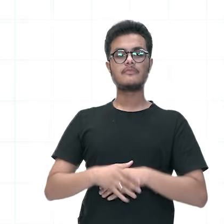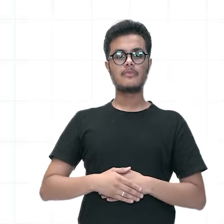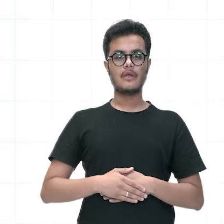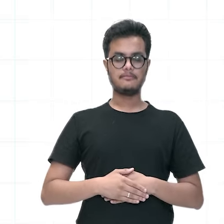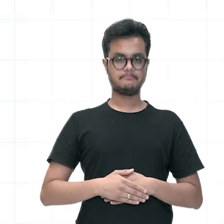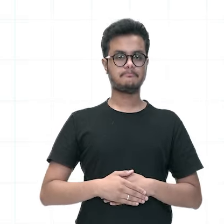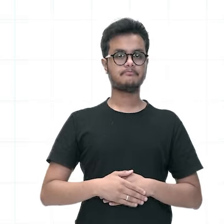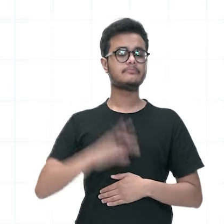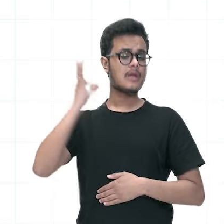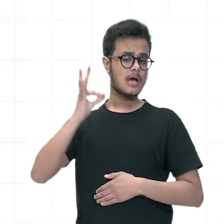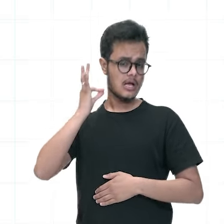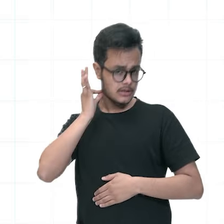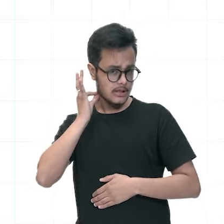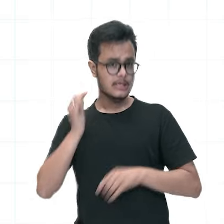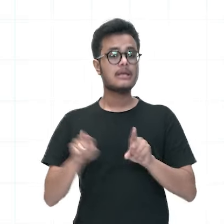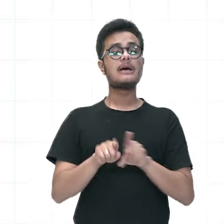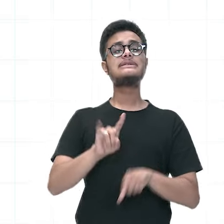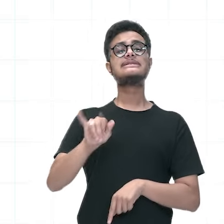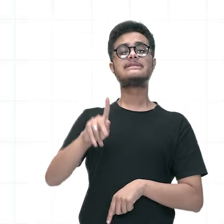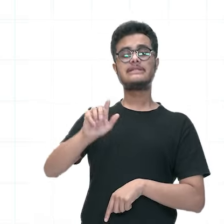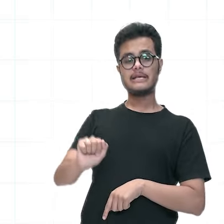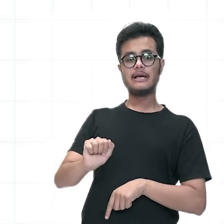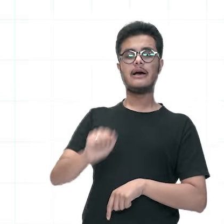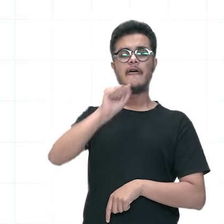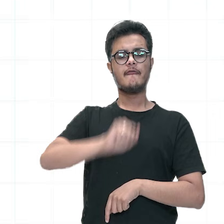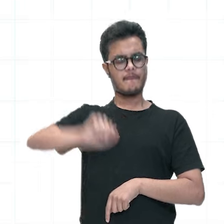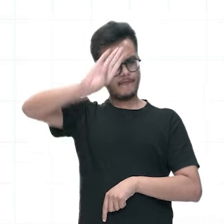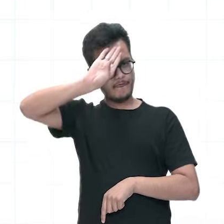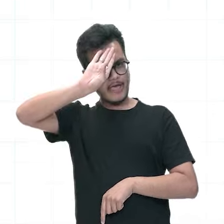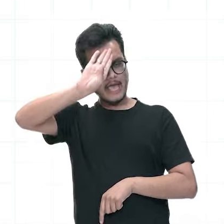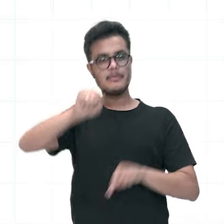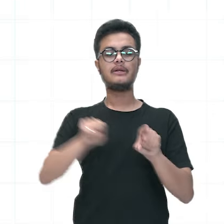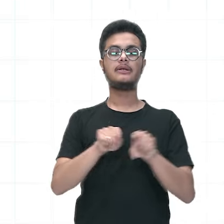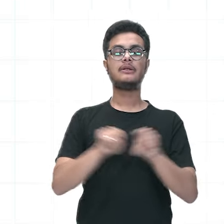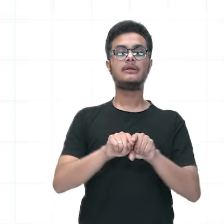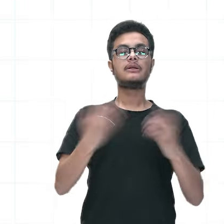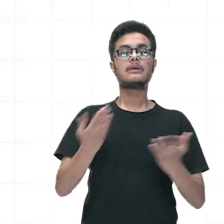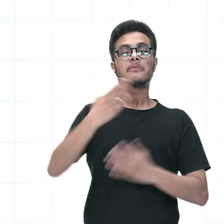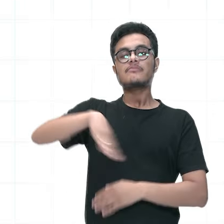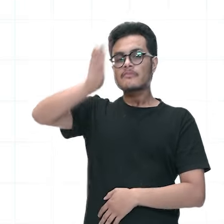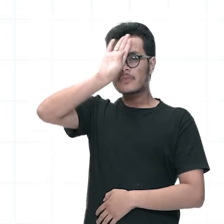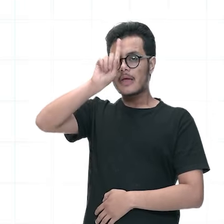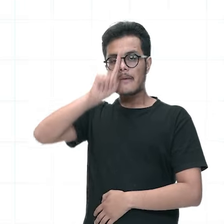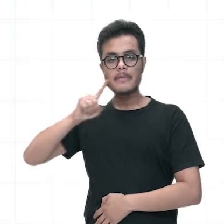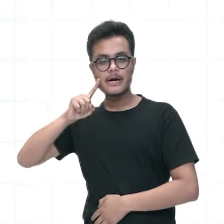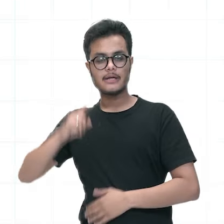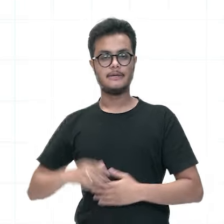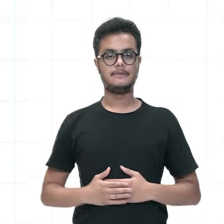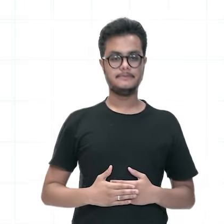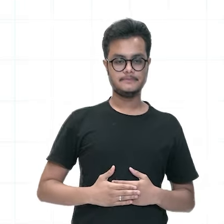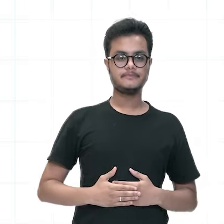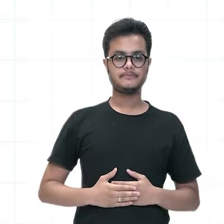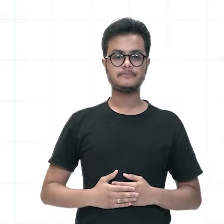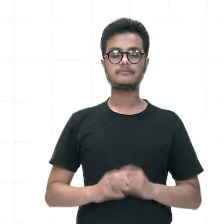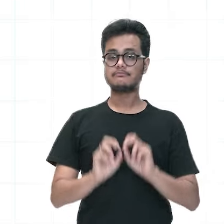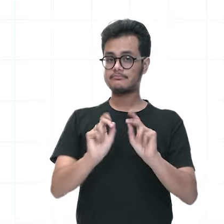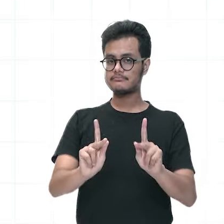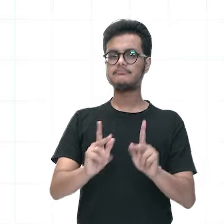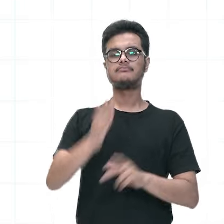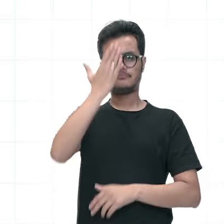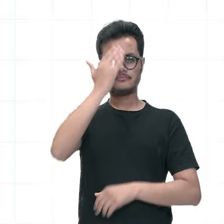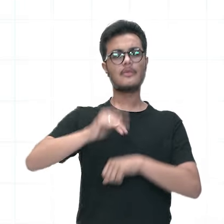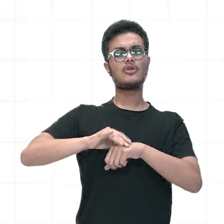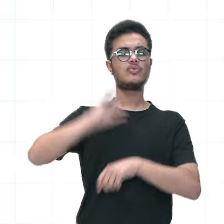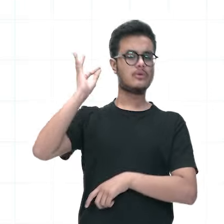temos a dengue, a zika, a febre de chikungunha e também a febre amarela. São todas